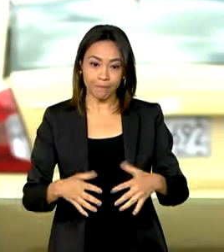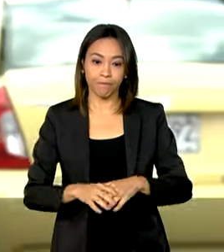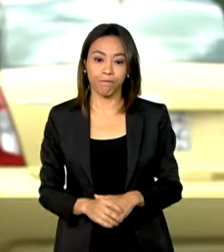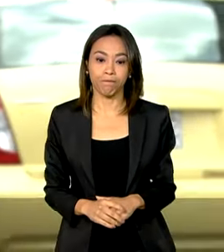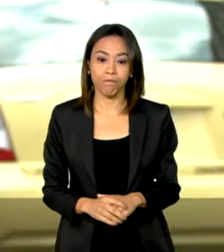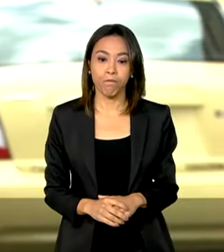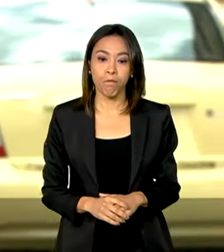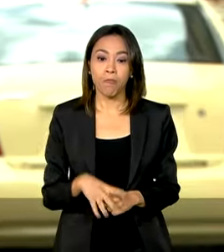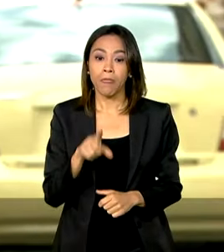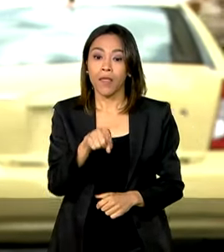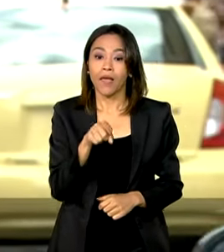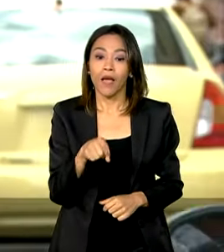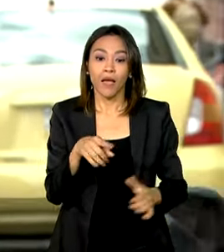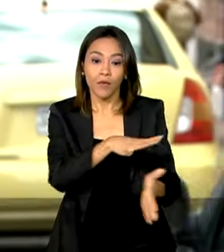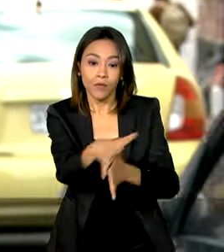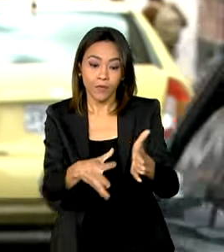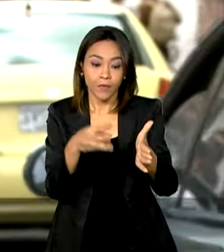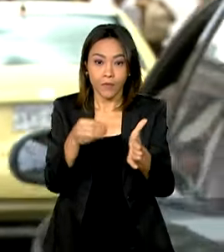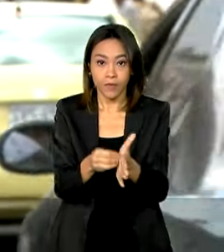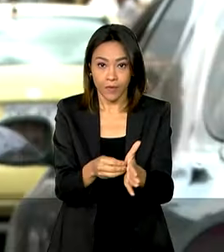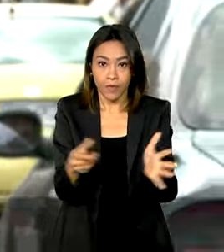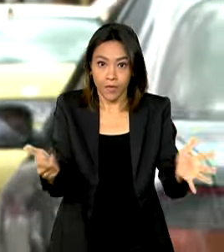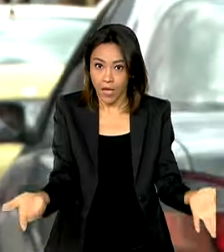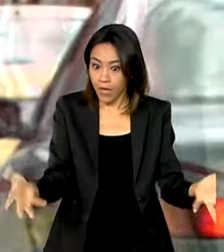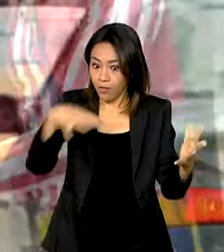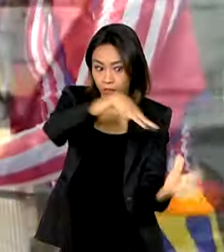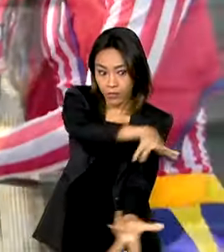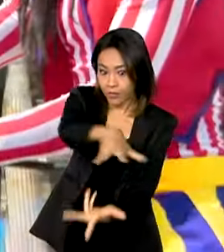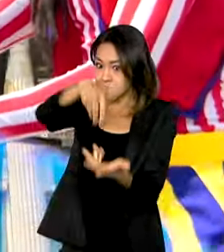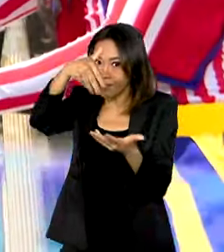pois praticamente estamos acabando completamente com o planeta.